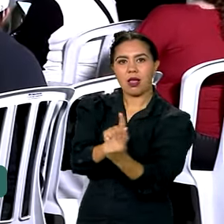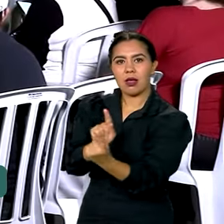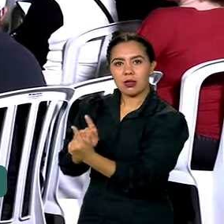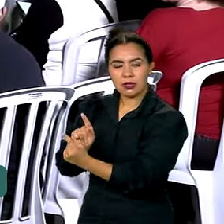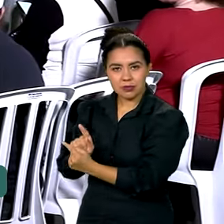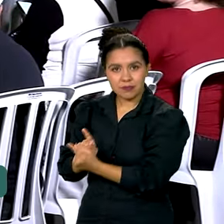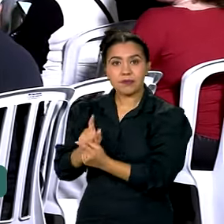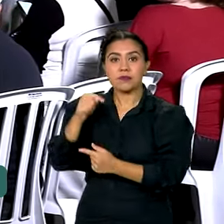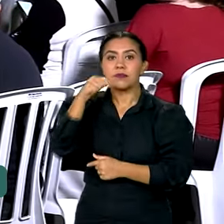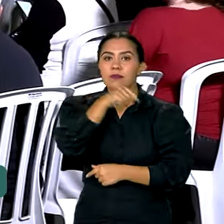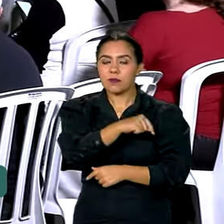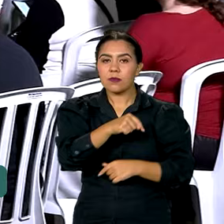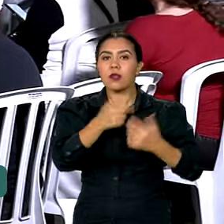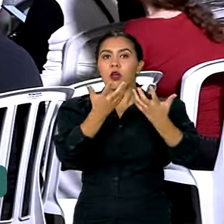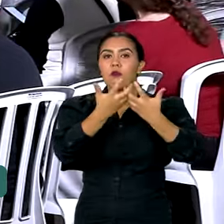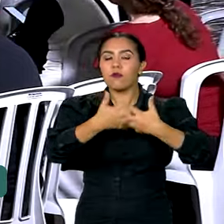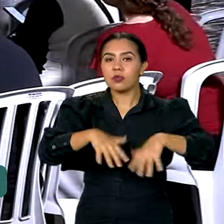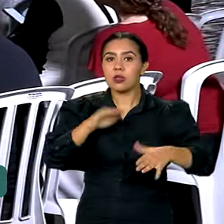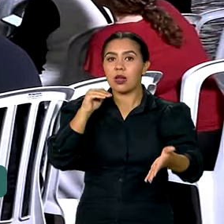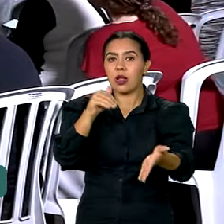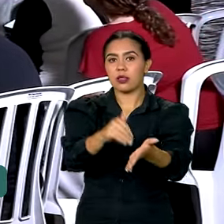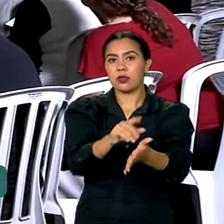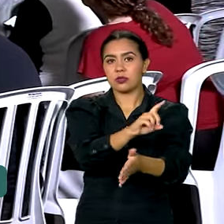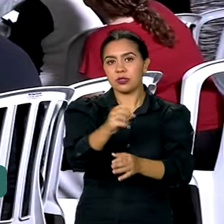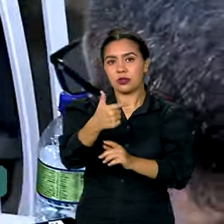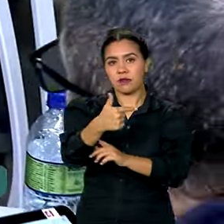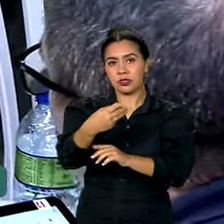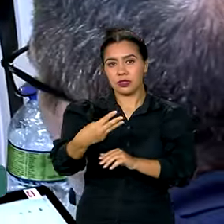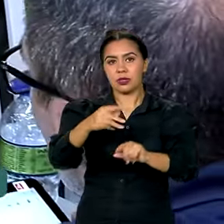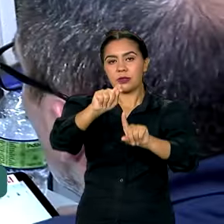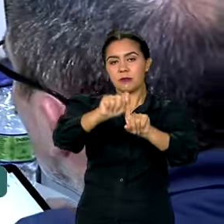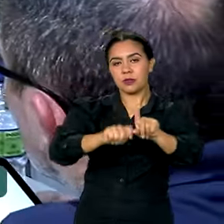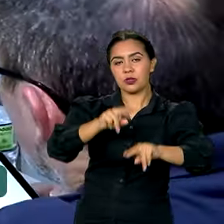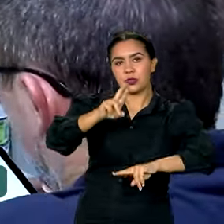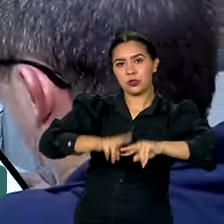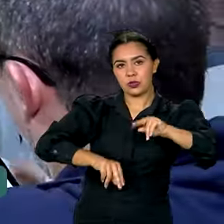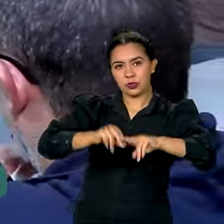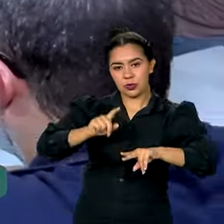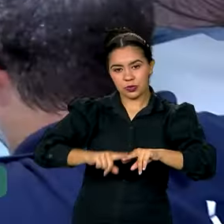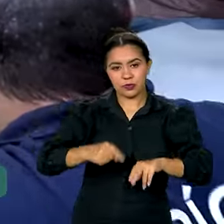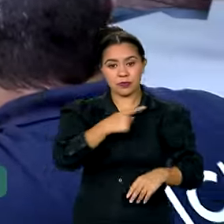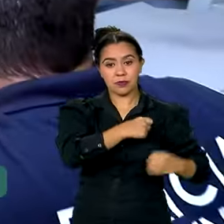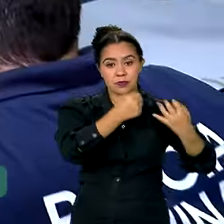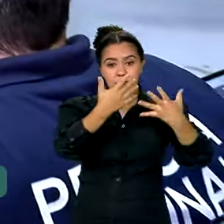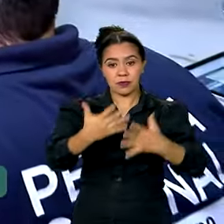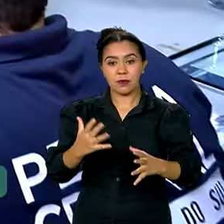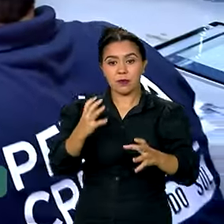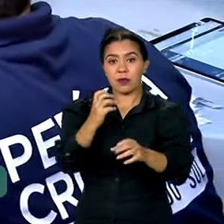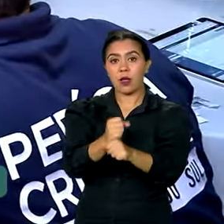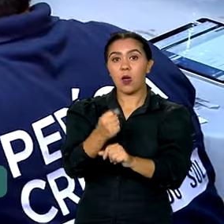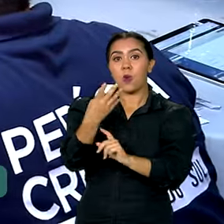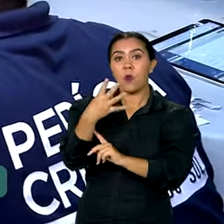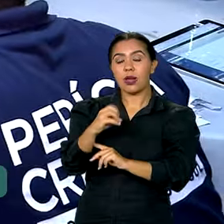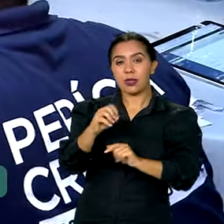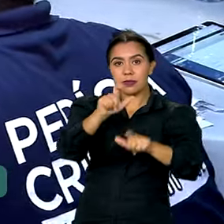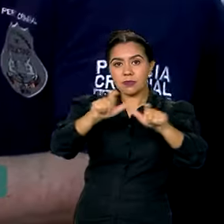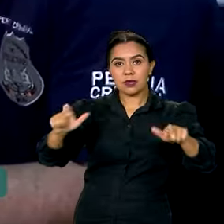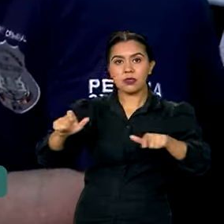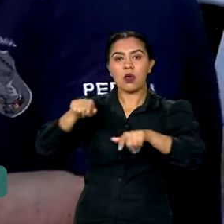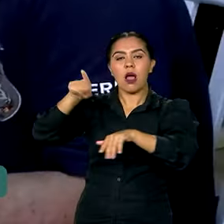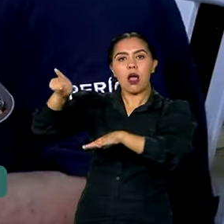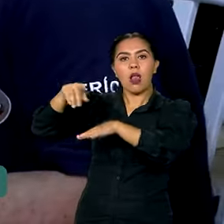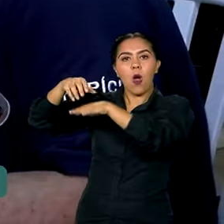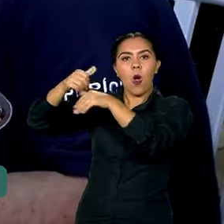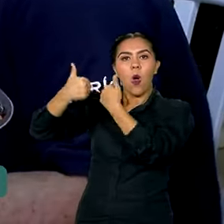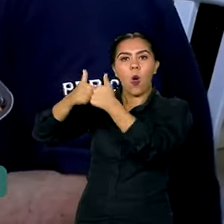Esse mutirão vai funcionar até o dia 23 de junho. Sidney e mais 40 pessoas vieram de ônibus de São Leopoldo